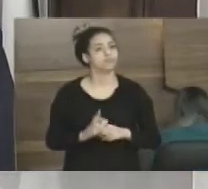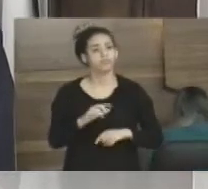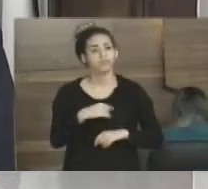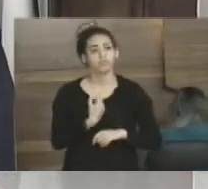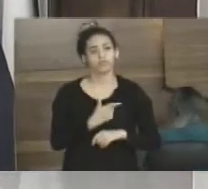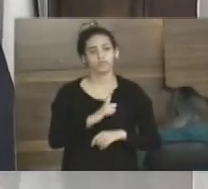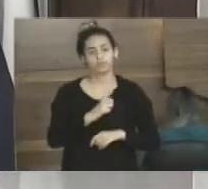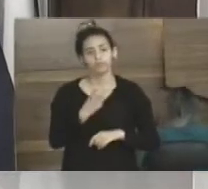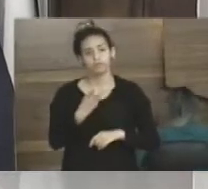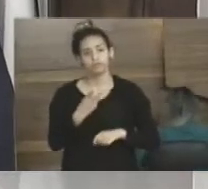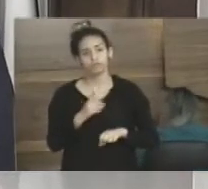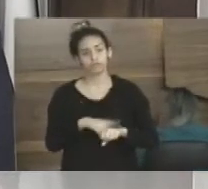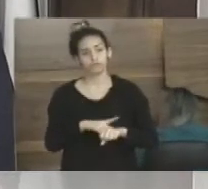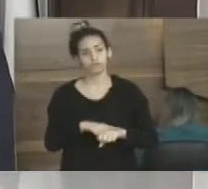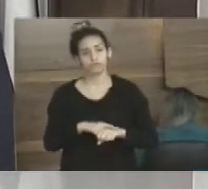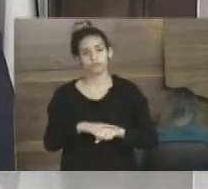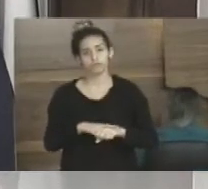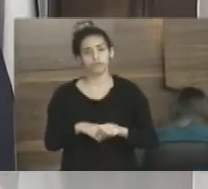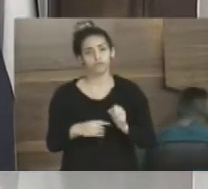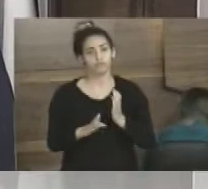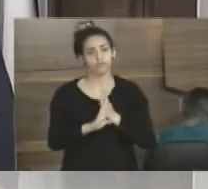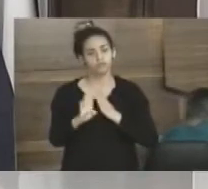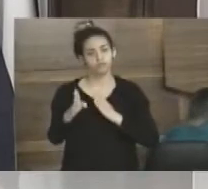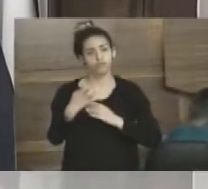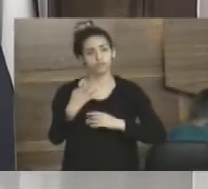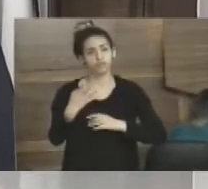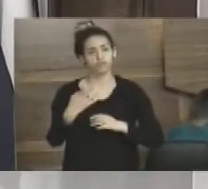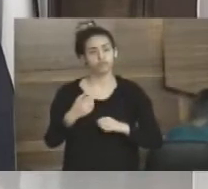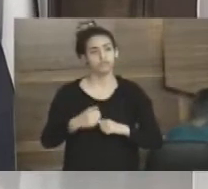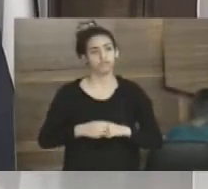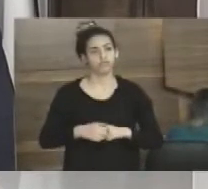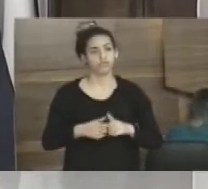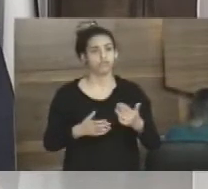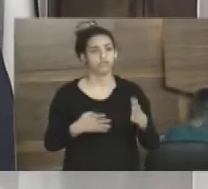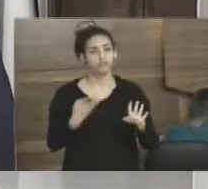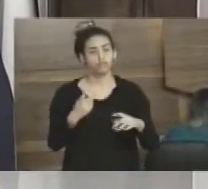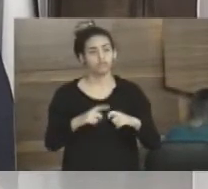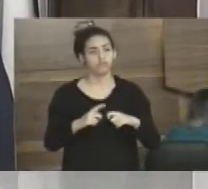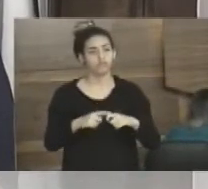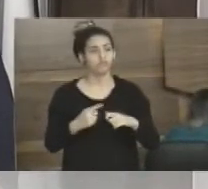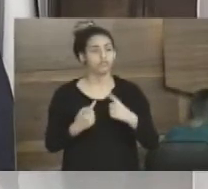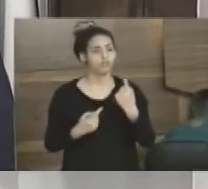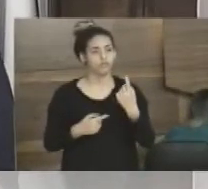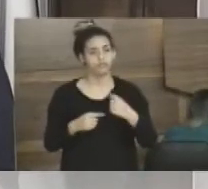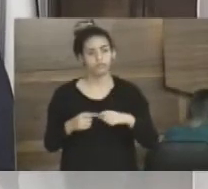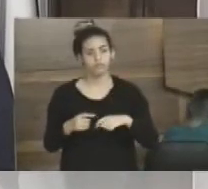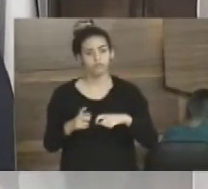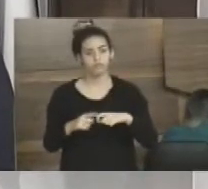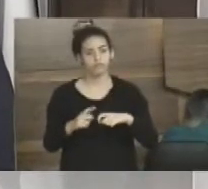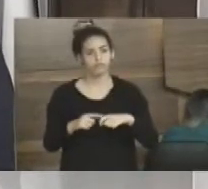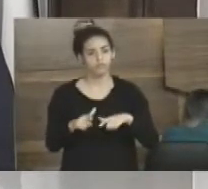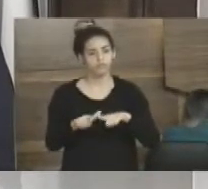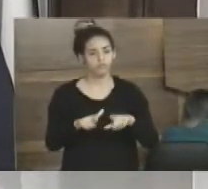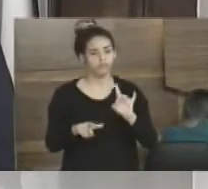gente tem três horas de atendimento, quatro horas de atendimento, com quatro pediatras, eu olhei só um pediatra trabalhando.